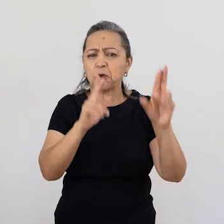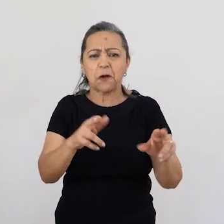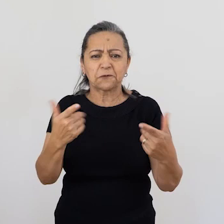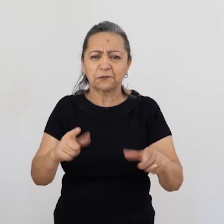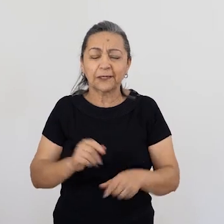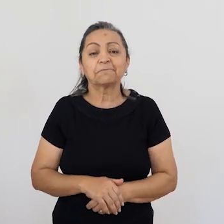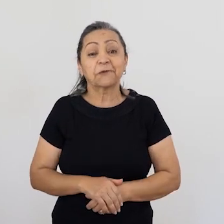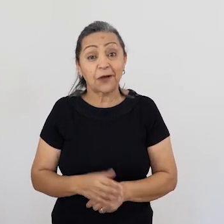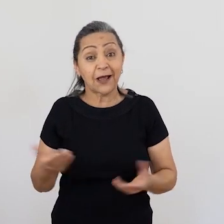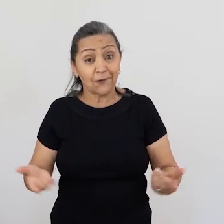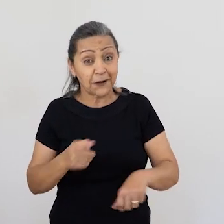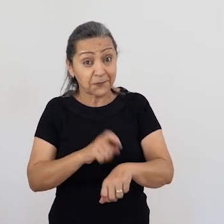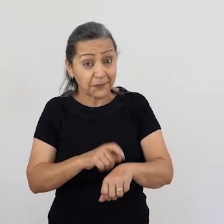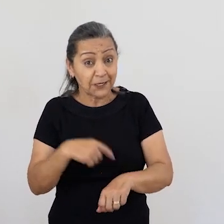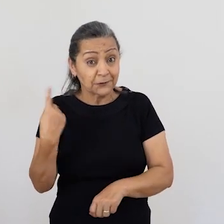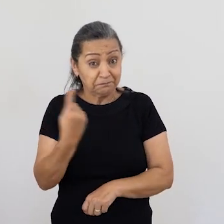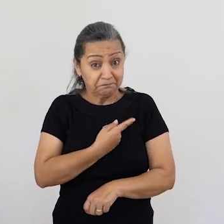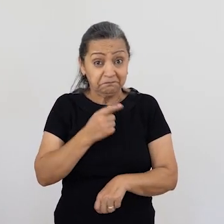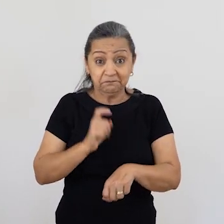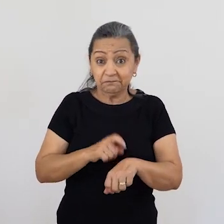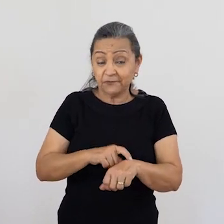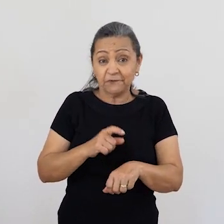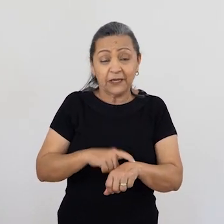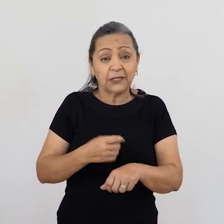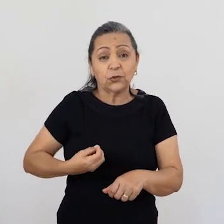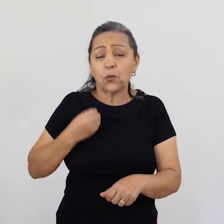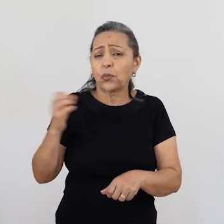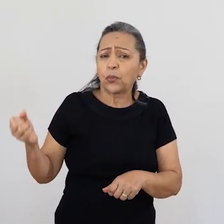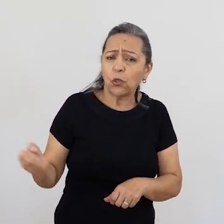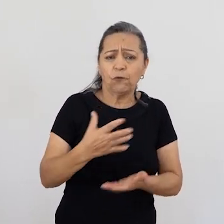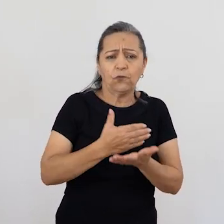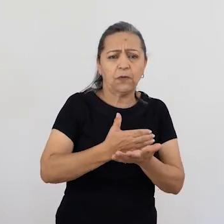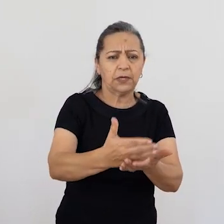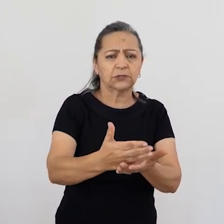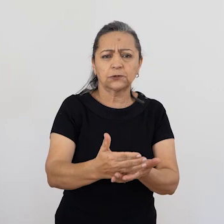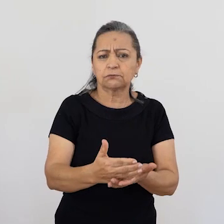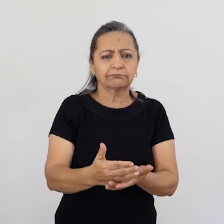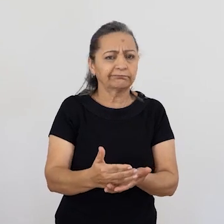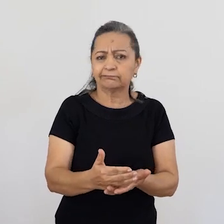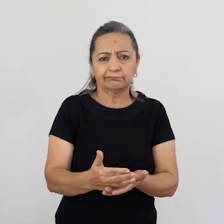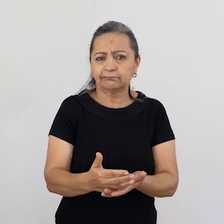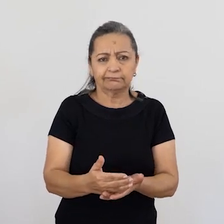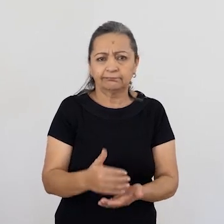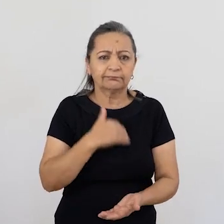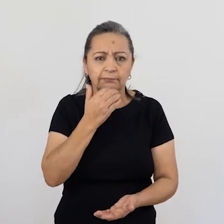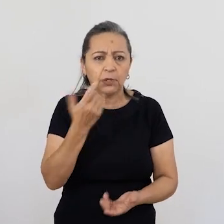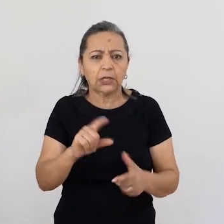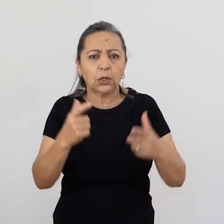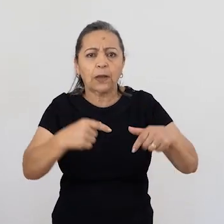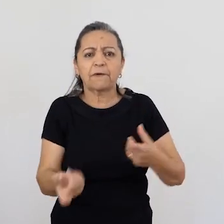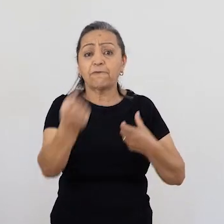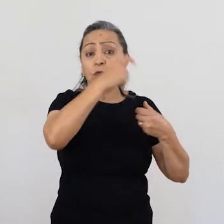inigualável. E nesse momento em que nós estamos num novo começo, né, gente? Nós